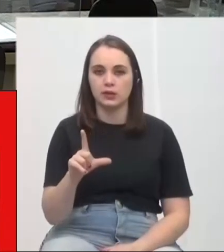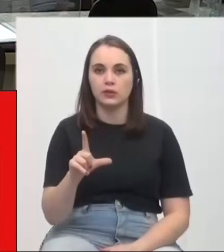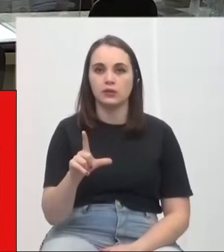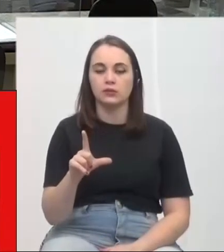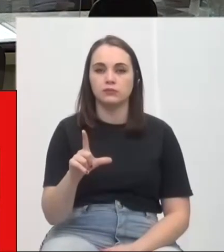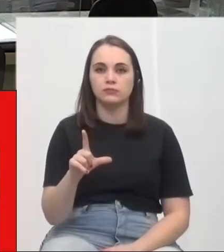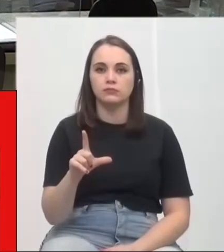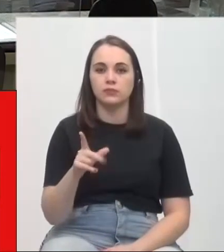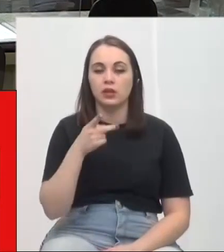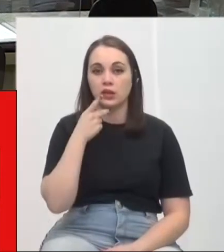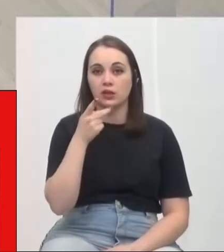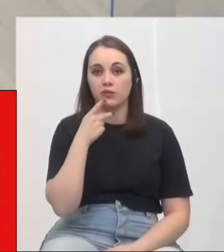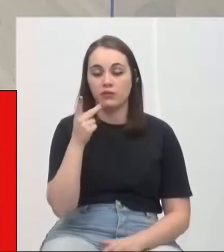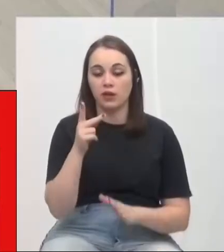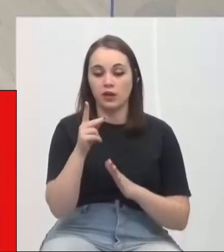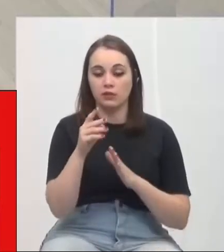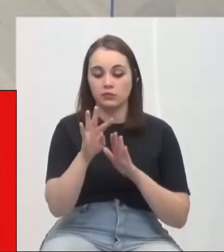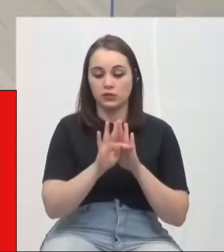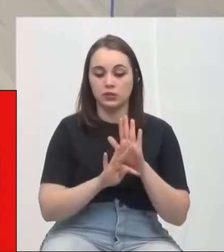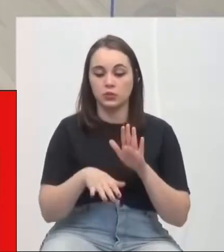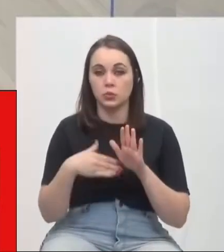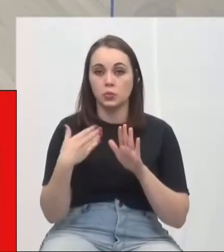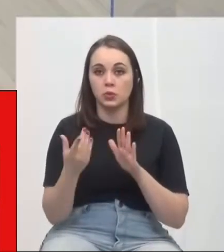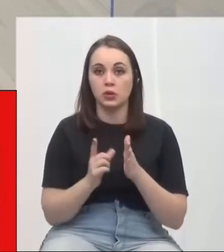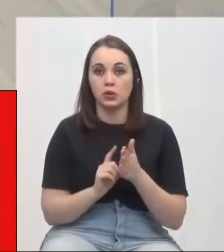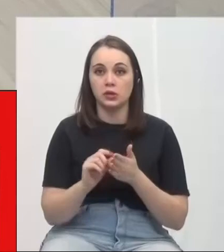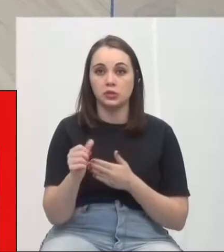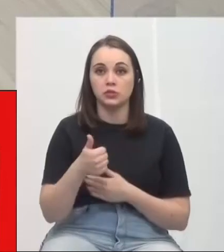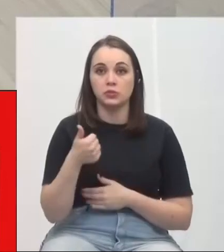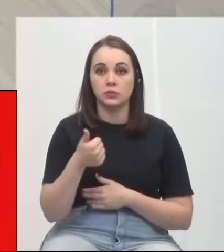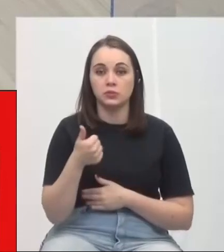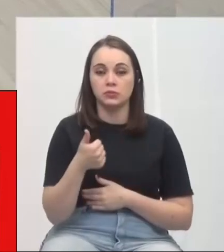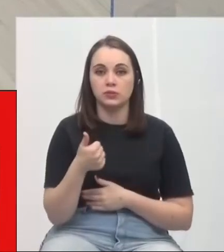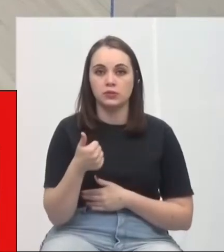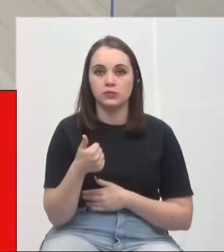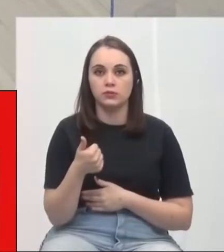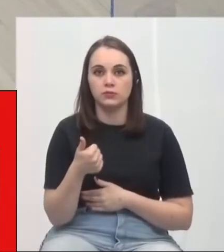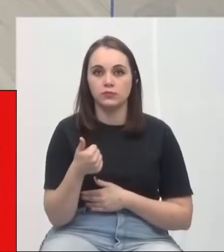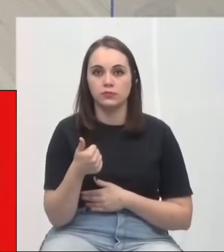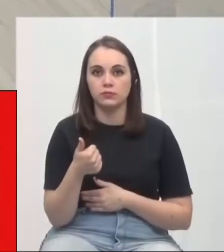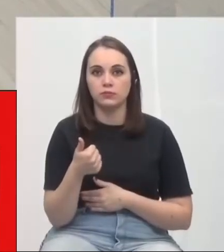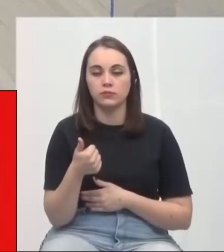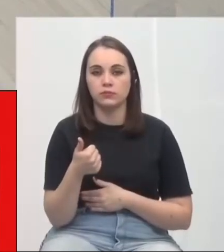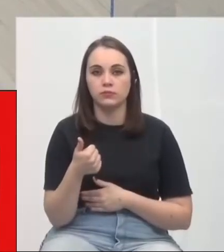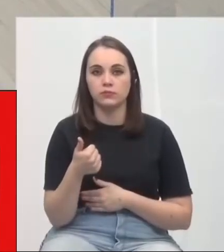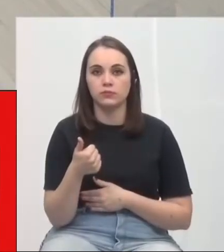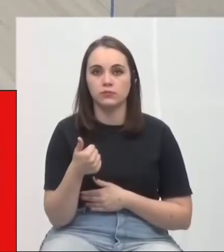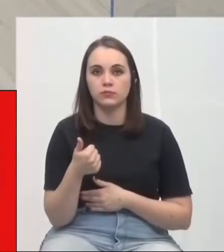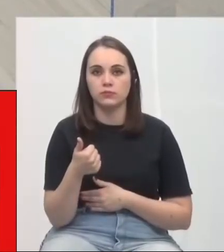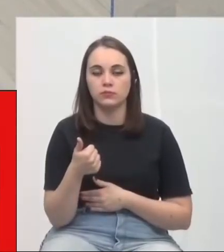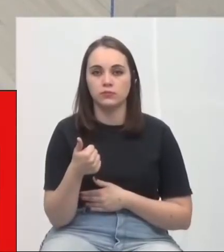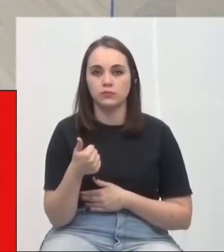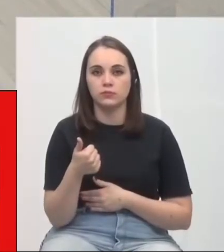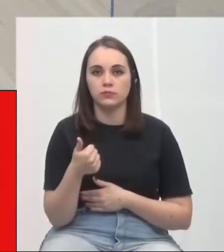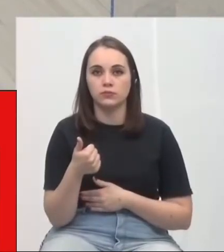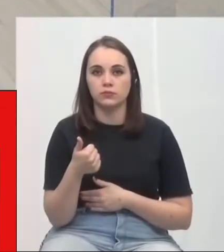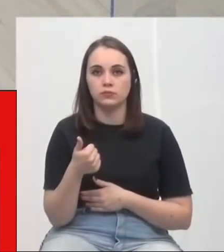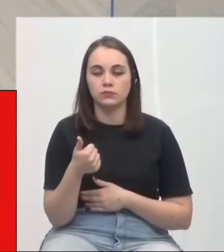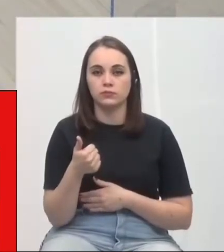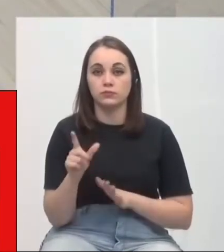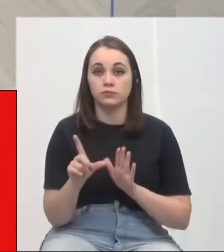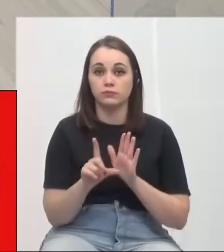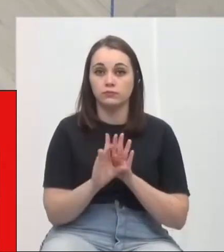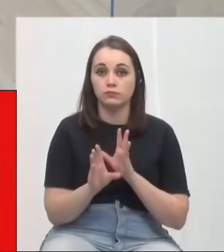seguinte redação. Artigo 1º, artigo 1º, capto e o parágrafo 1º do artigo 21 da Lei Complementar